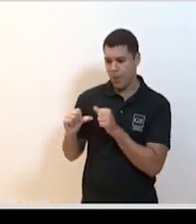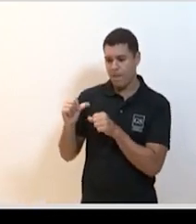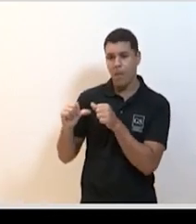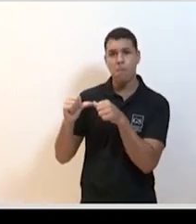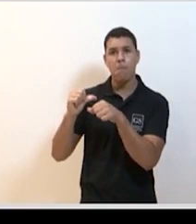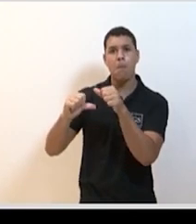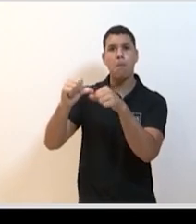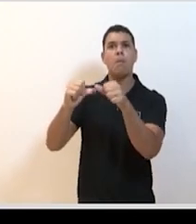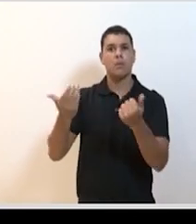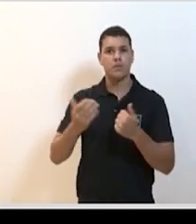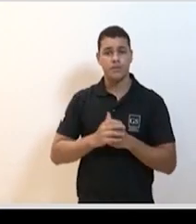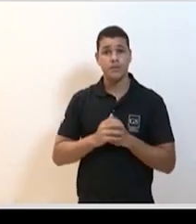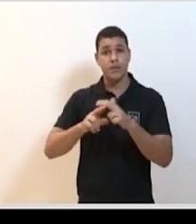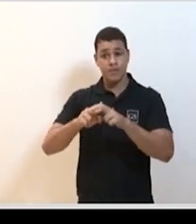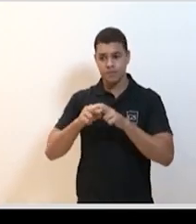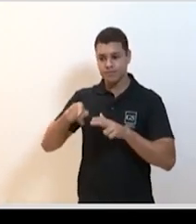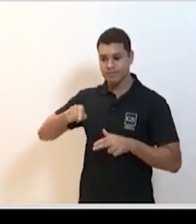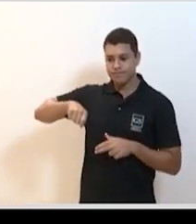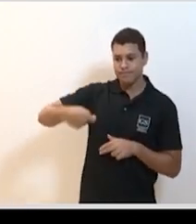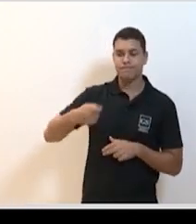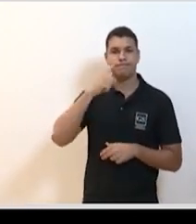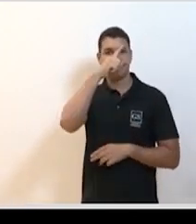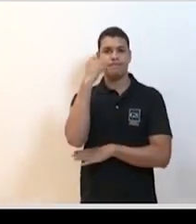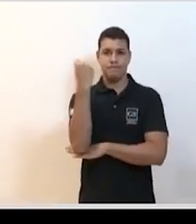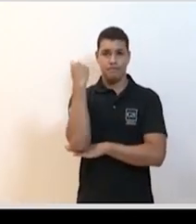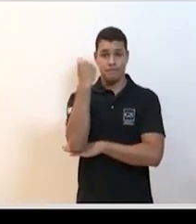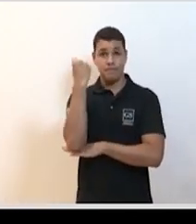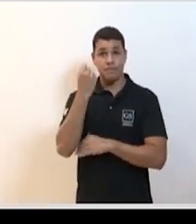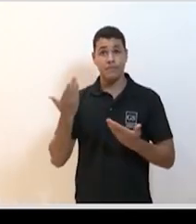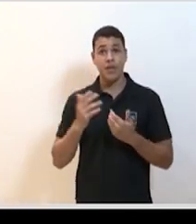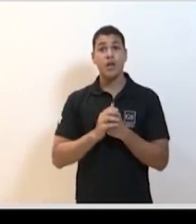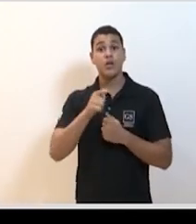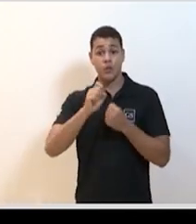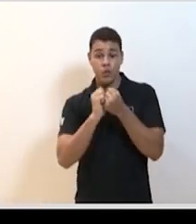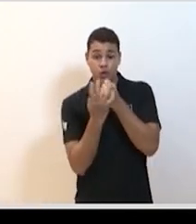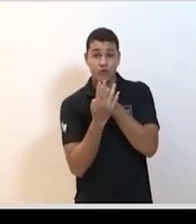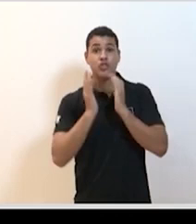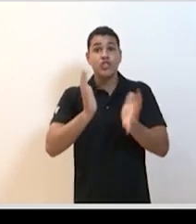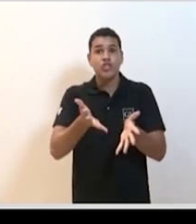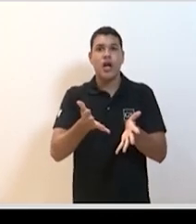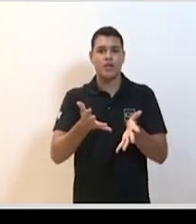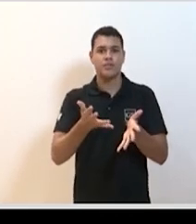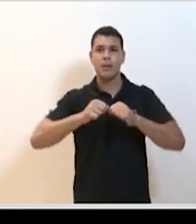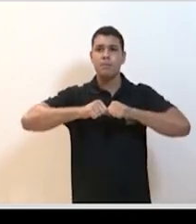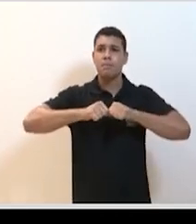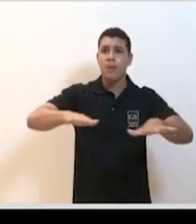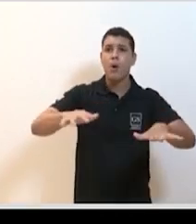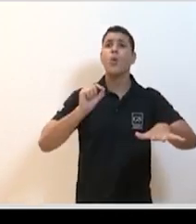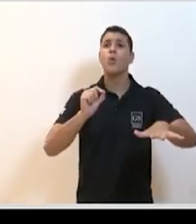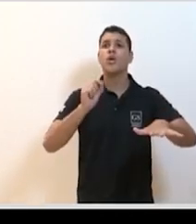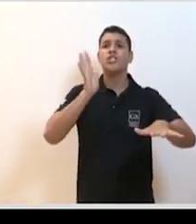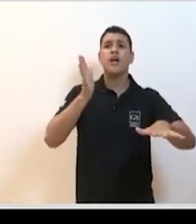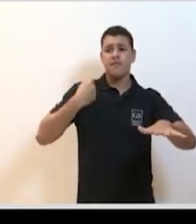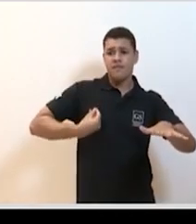considerável nos casos de pneumonia que interna. E o coronavírus já aparece aí também, o coronavírus habitual. É coronavírus que já está